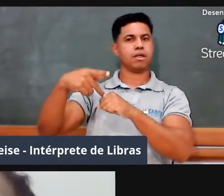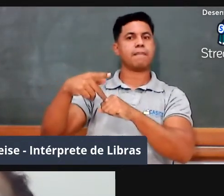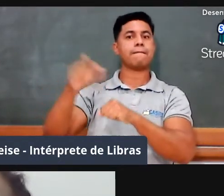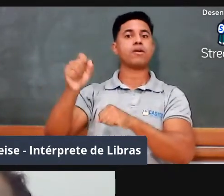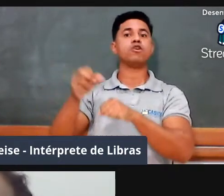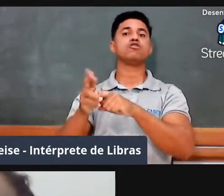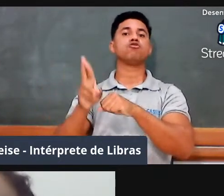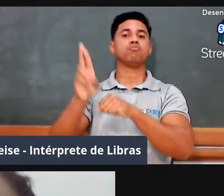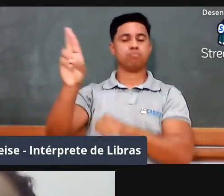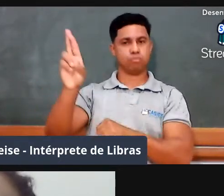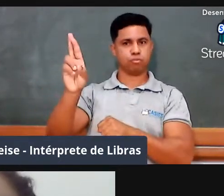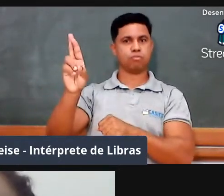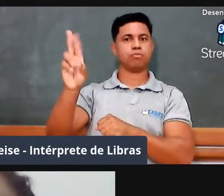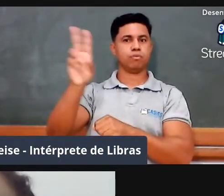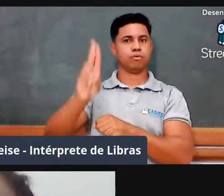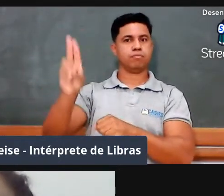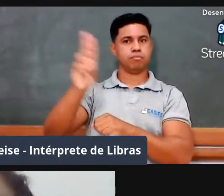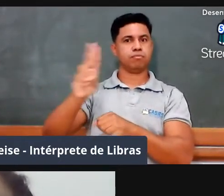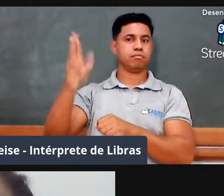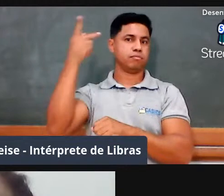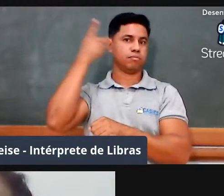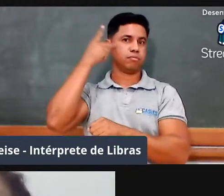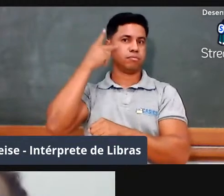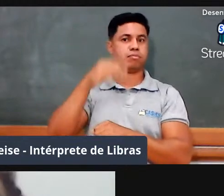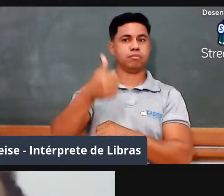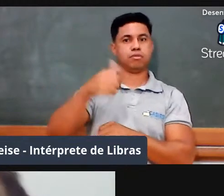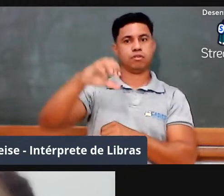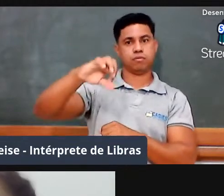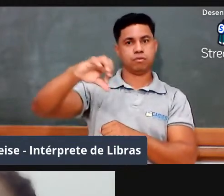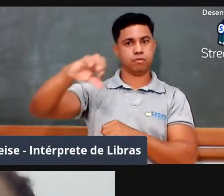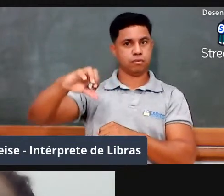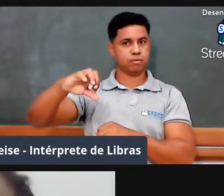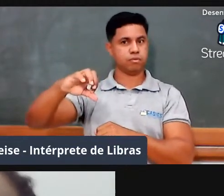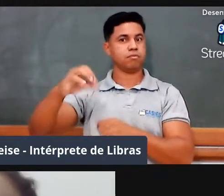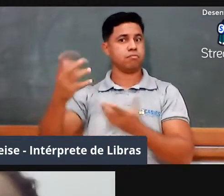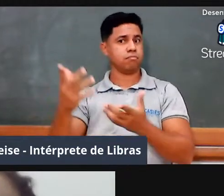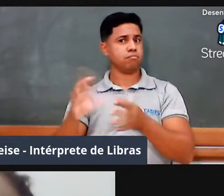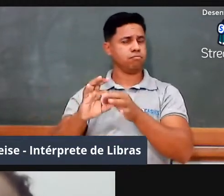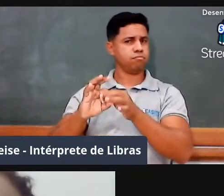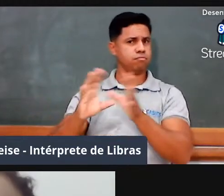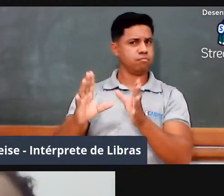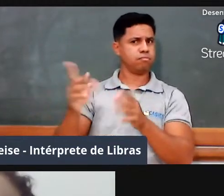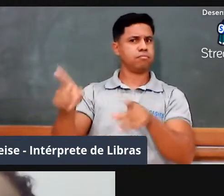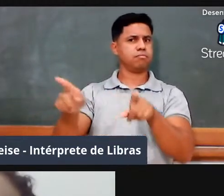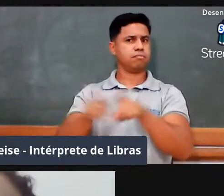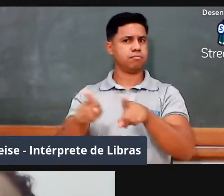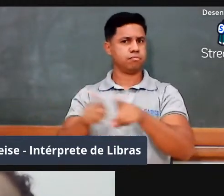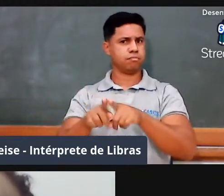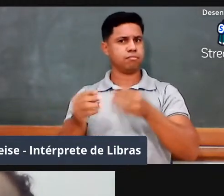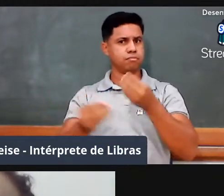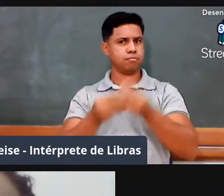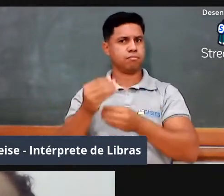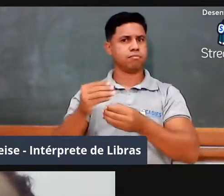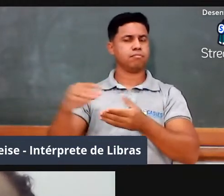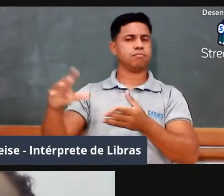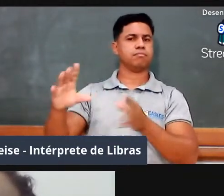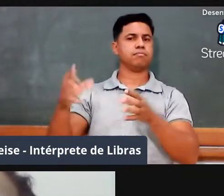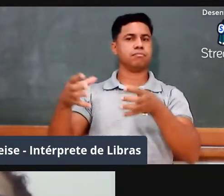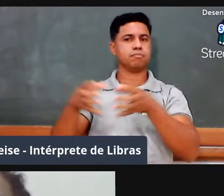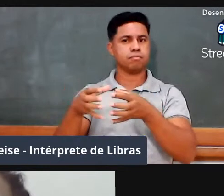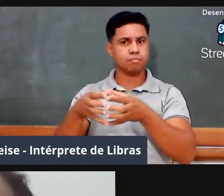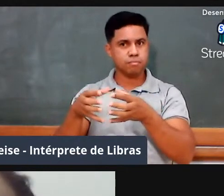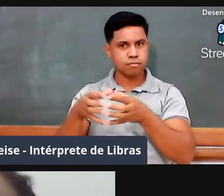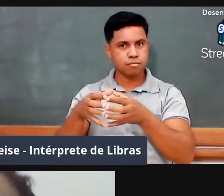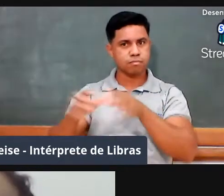Católica de São Paulo, em 1999. É livre docente no Departamento de Educação da Universidade